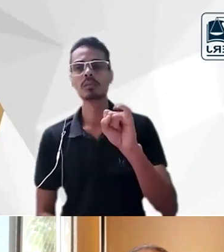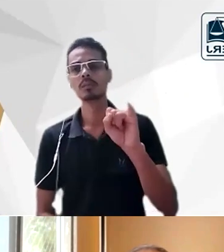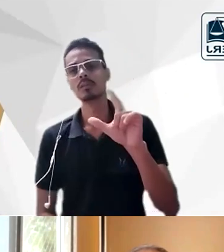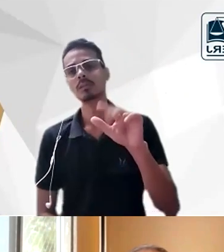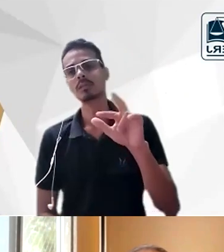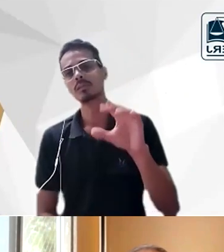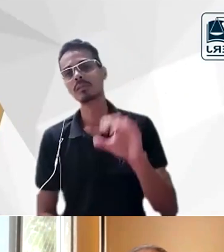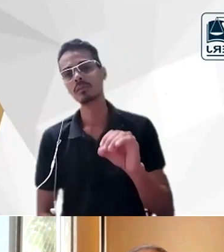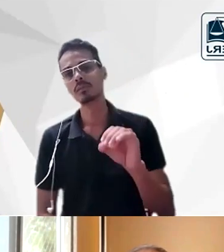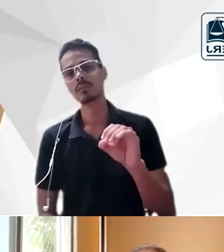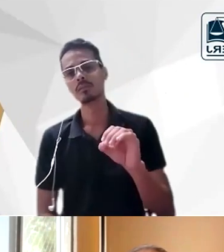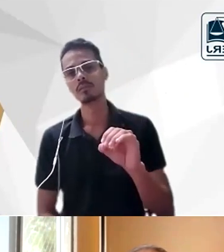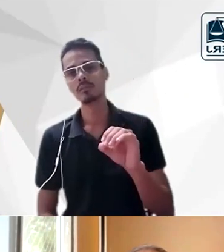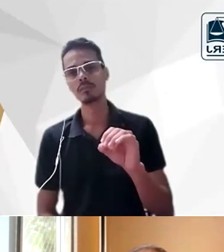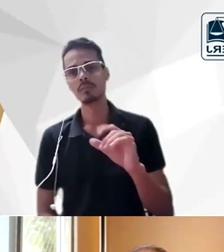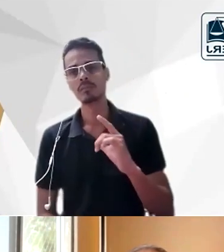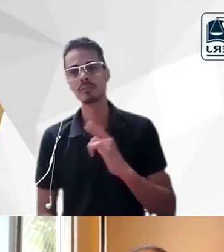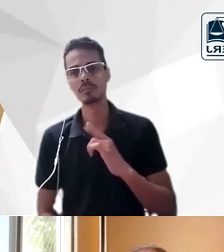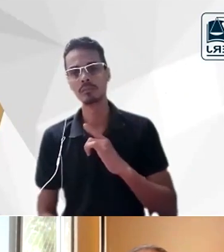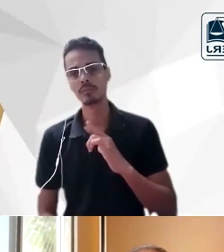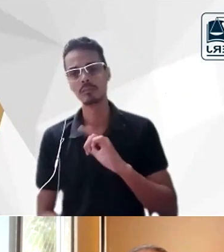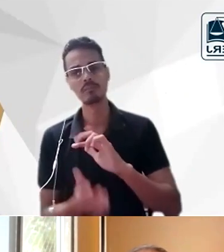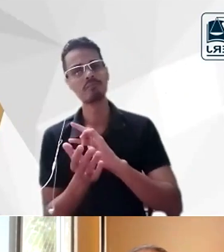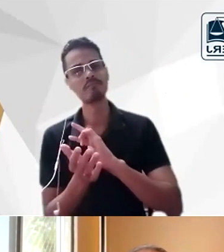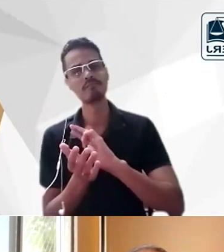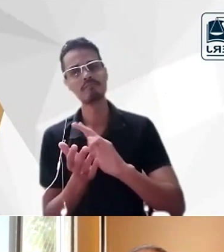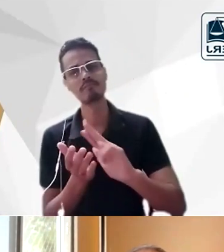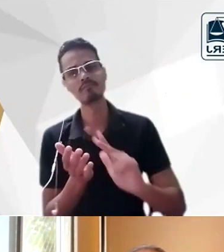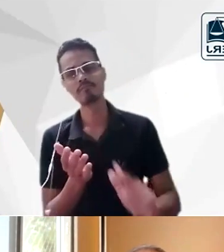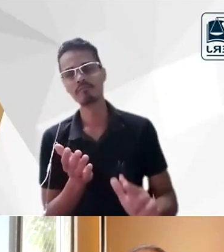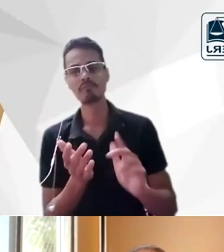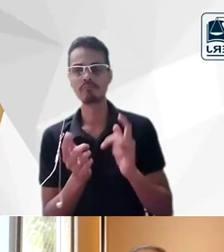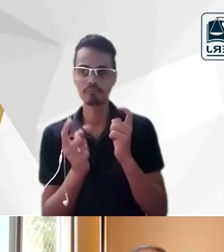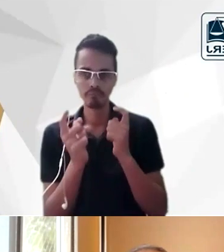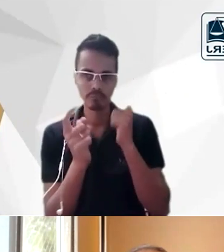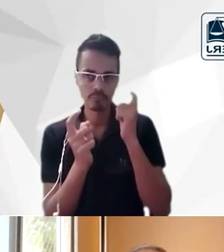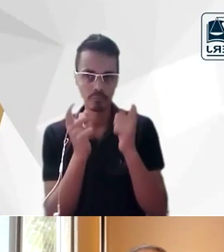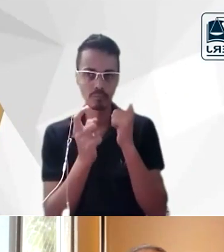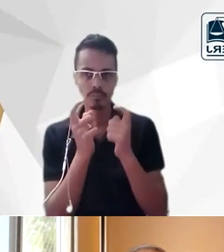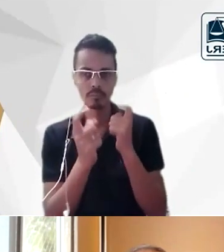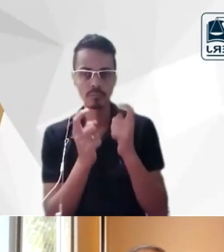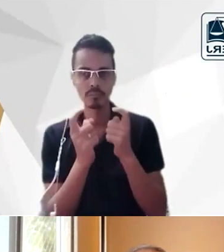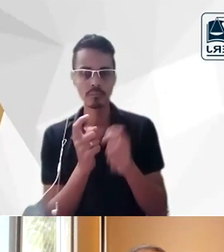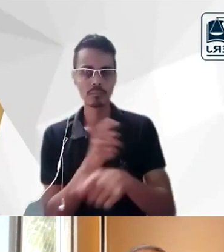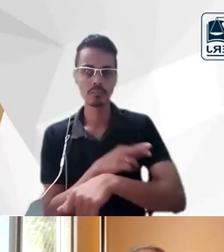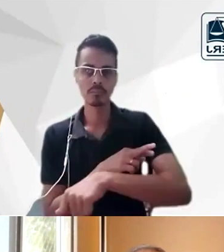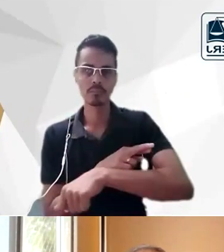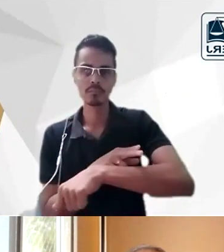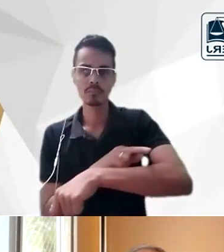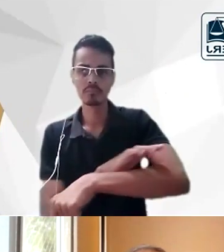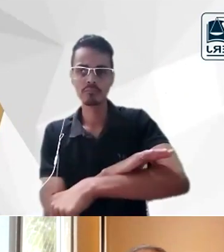tem passagens realmente muito preocupantes desse racismo científico de